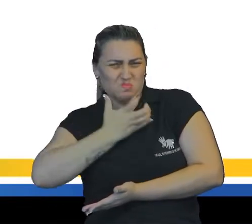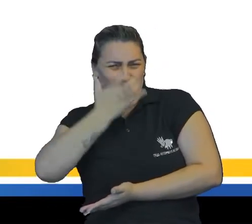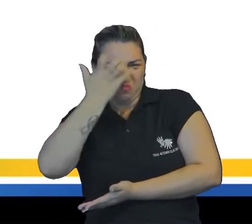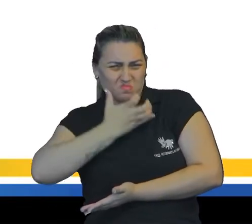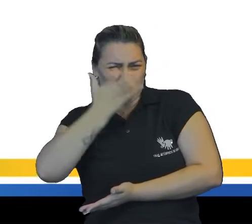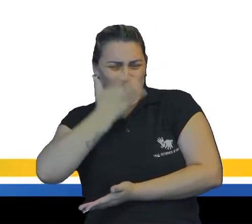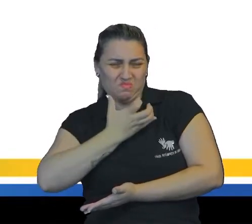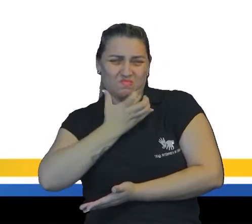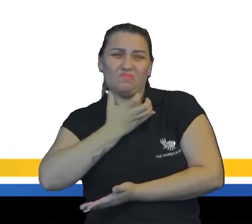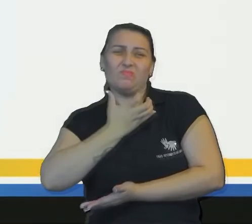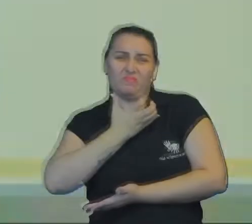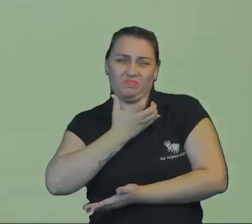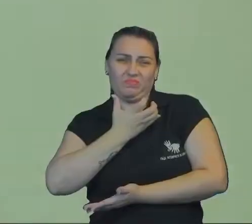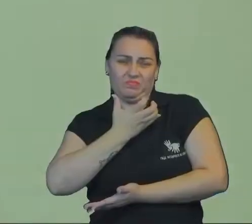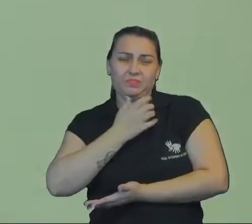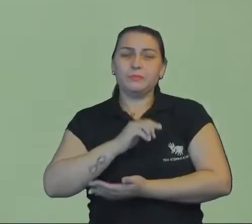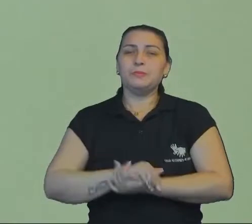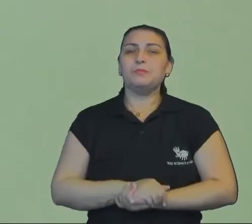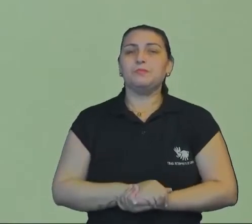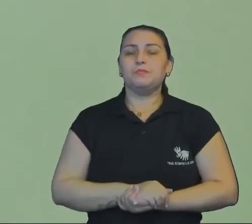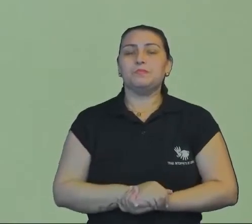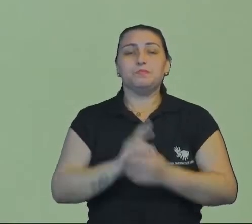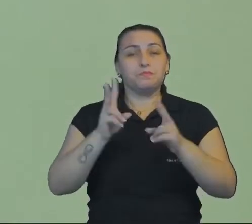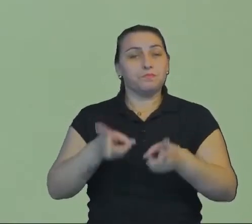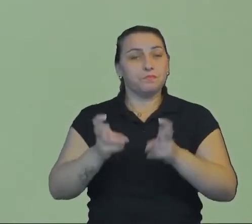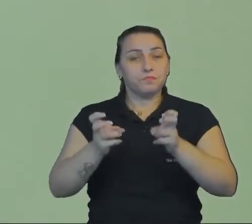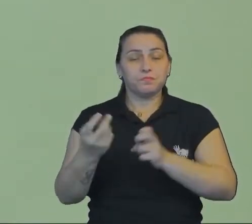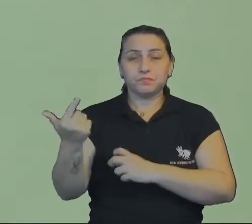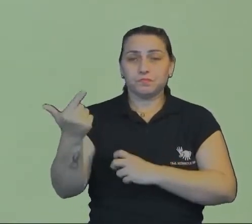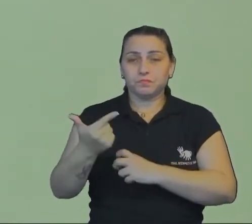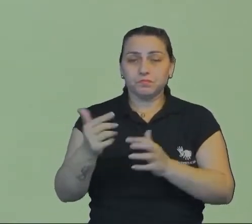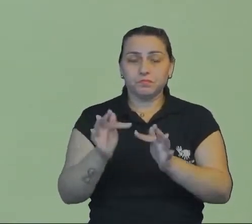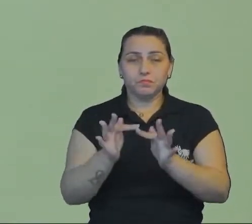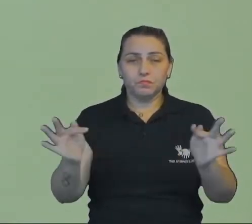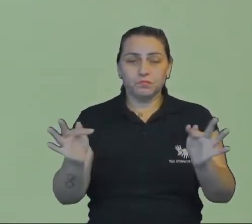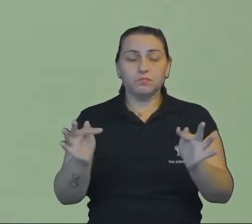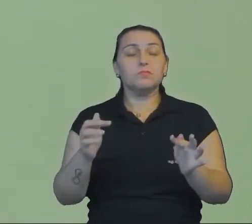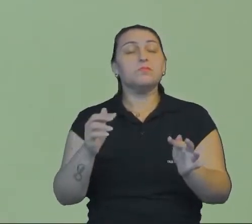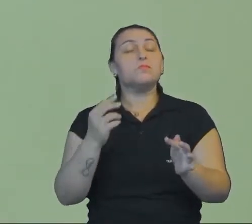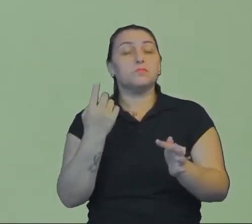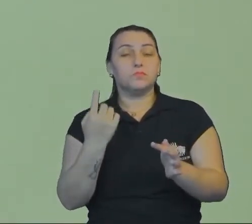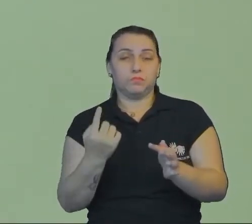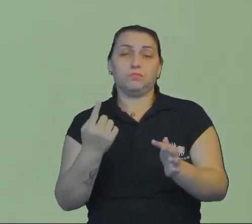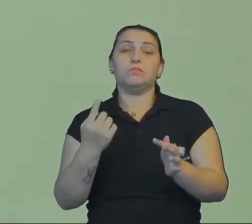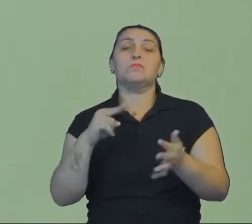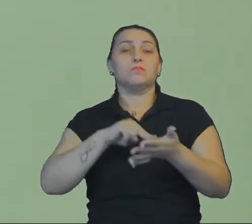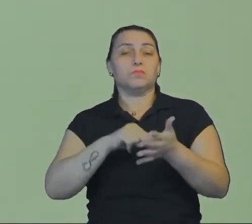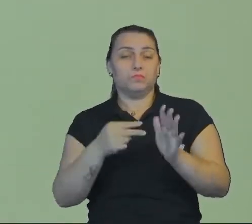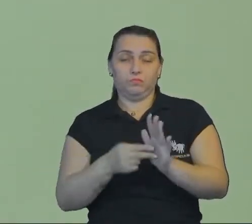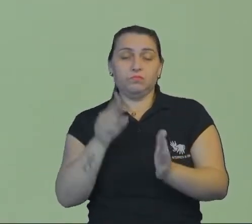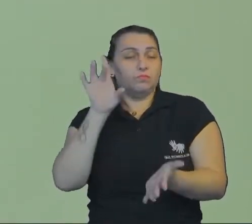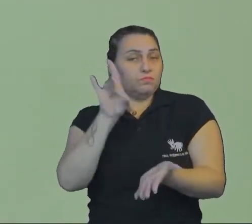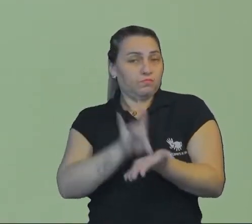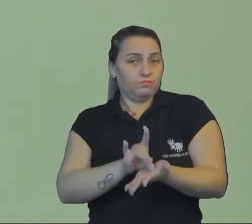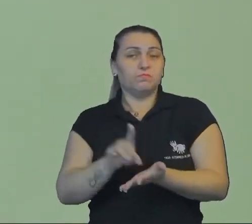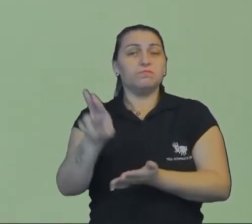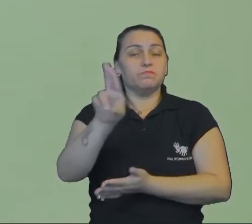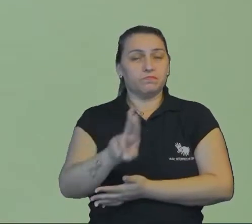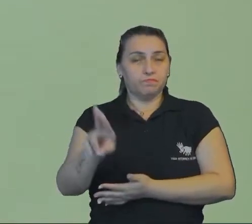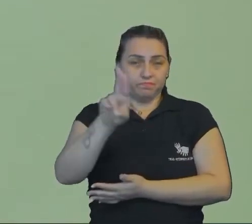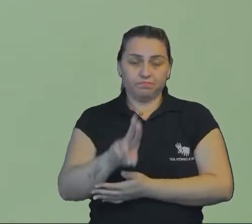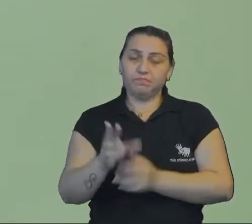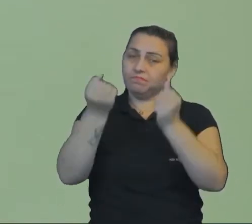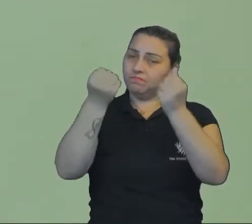desagradável. Percebam nessas duas frases que uma tem o seu sentido literal, ou seja, usual. Ele